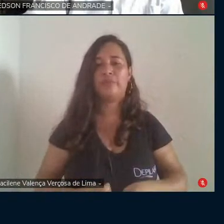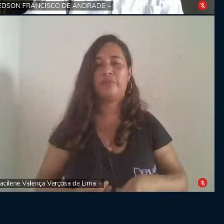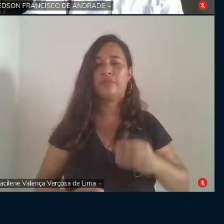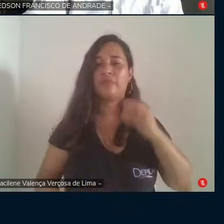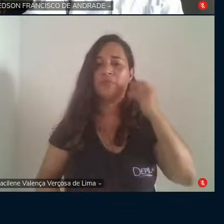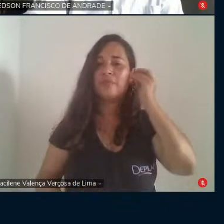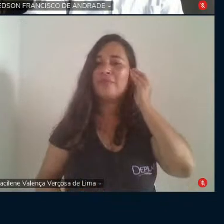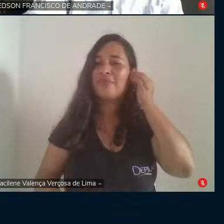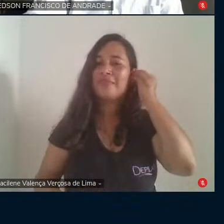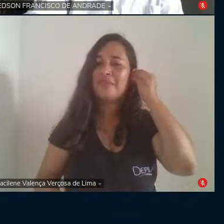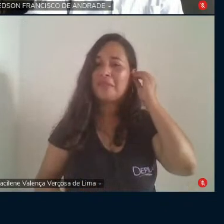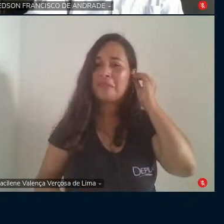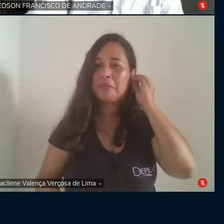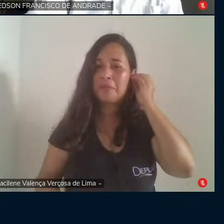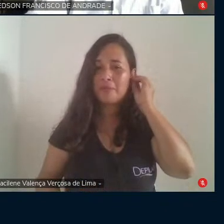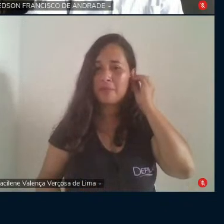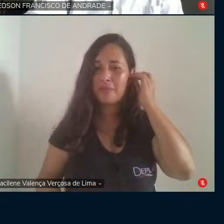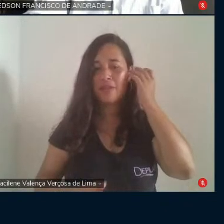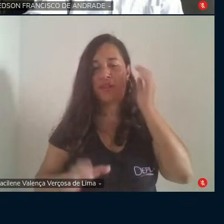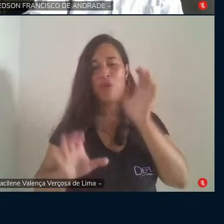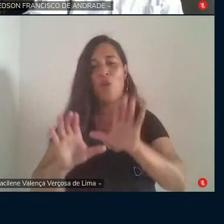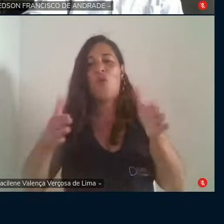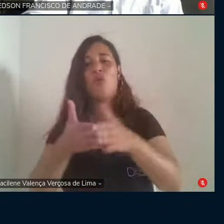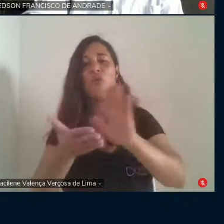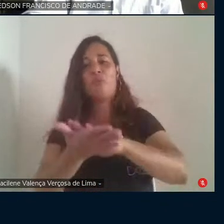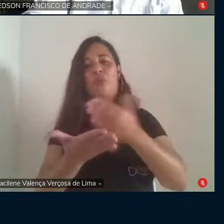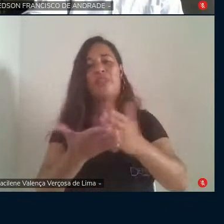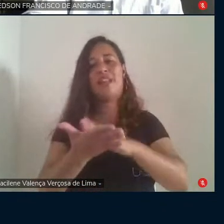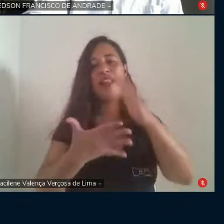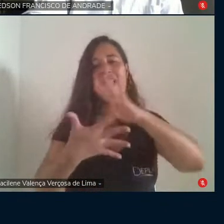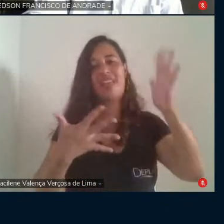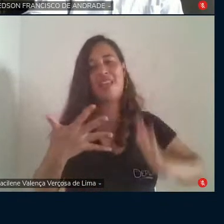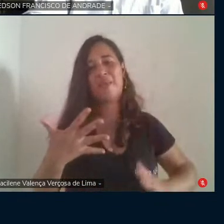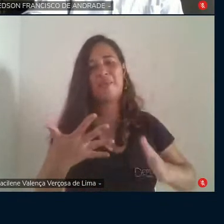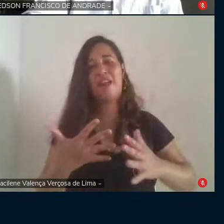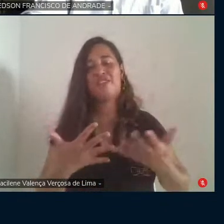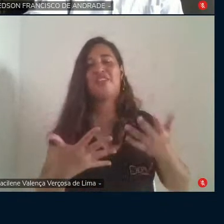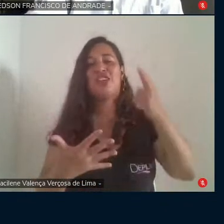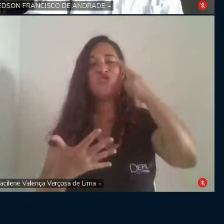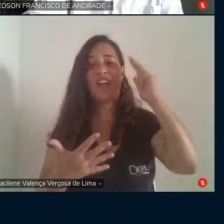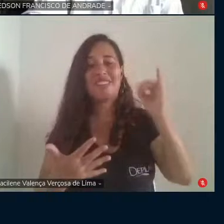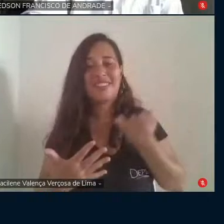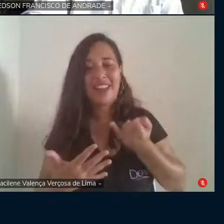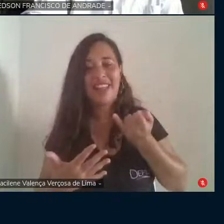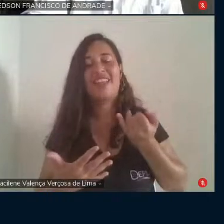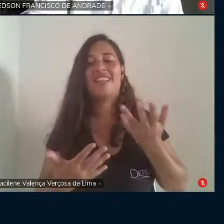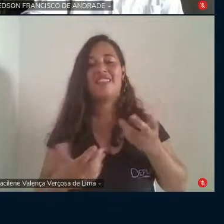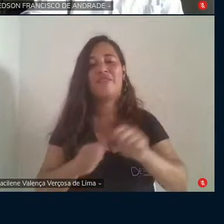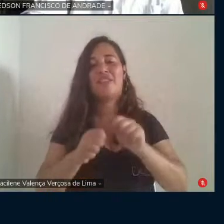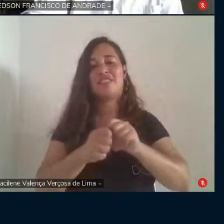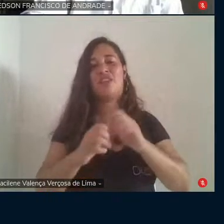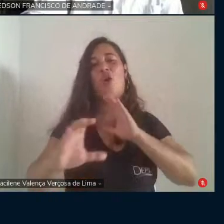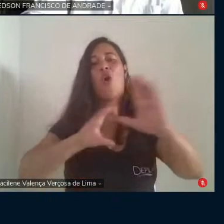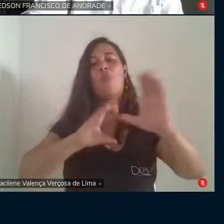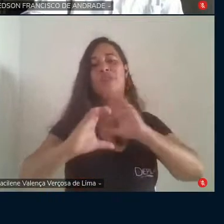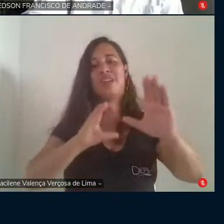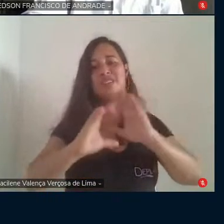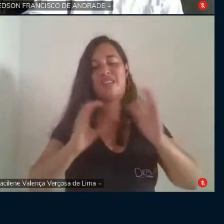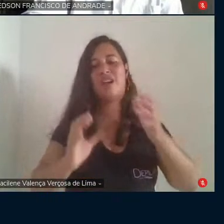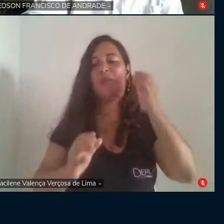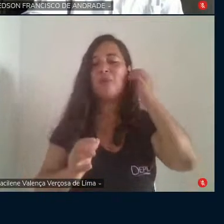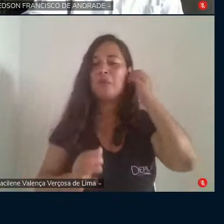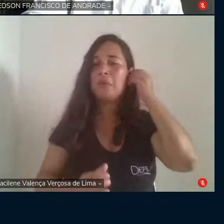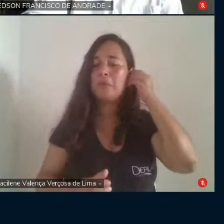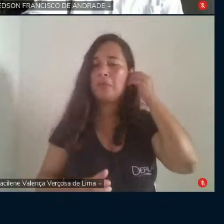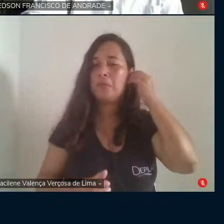Jacimene e a equipe de Libras, que está também nos ajudando na comunicação, e quero trazer aqui uma